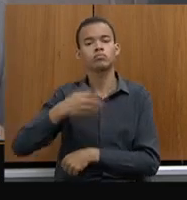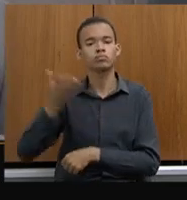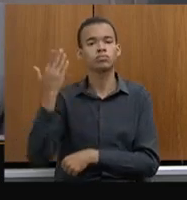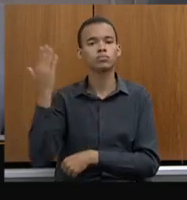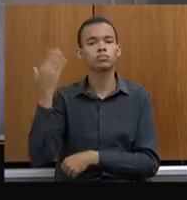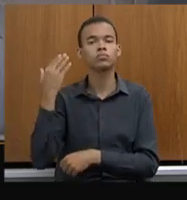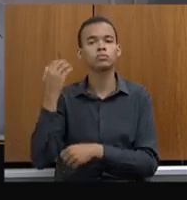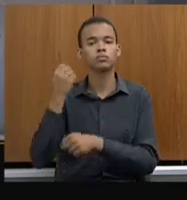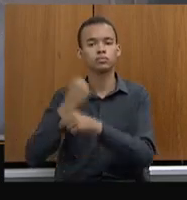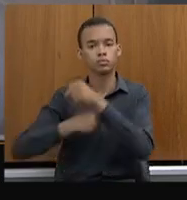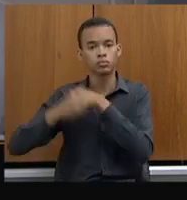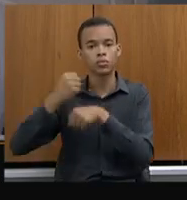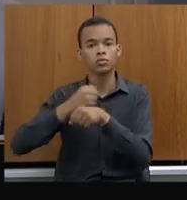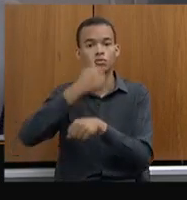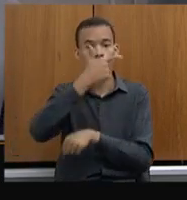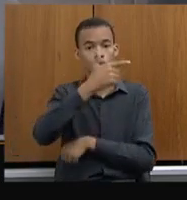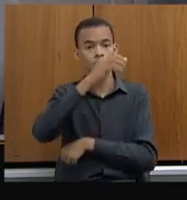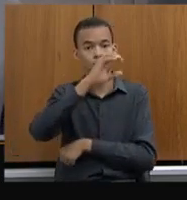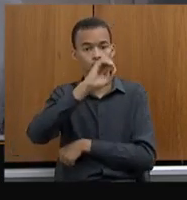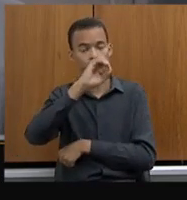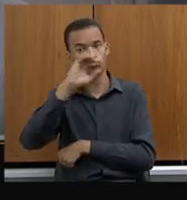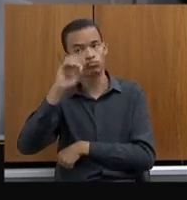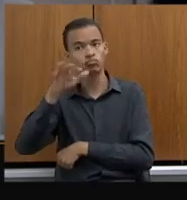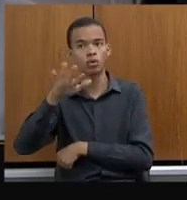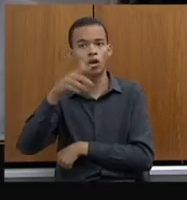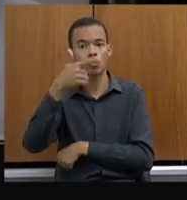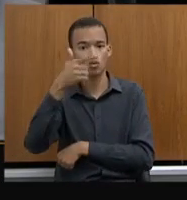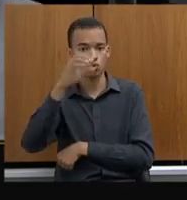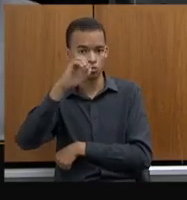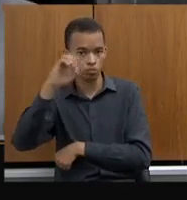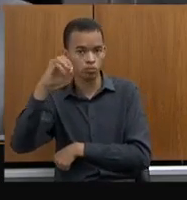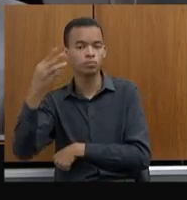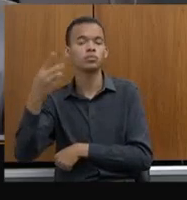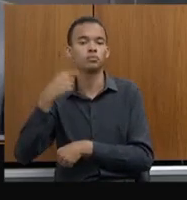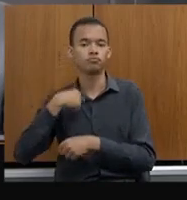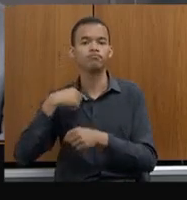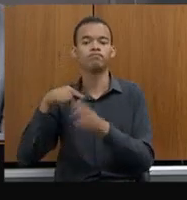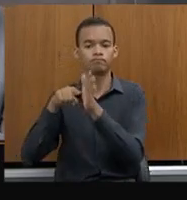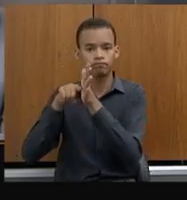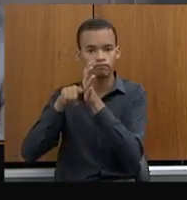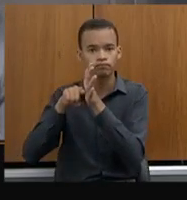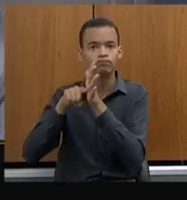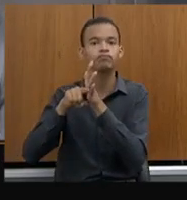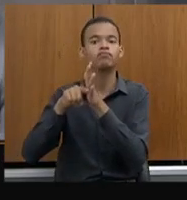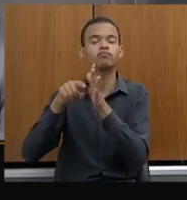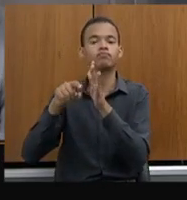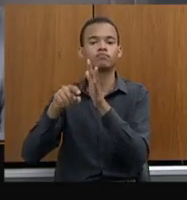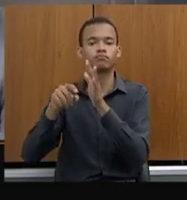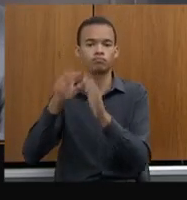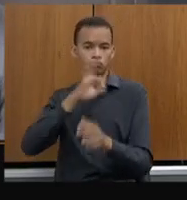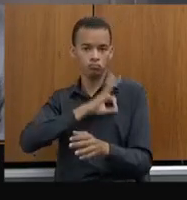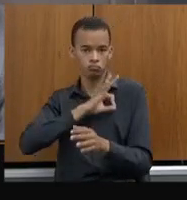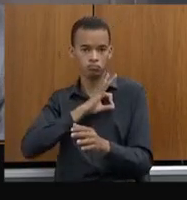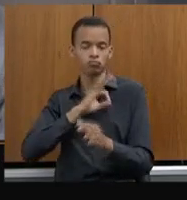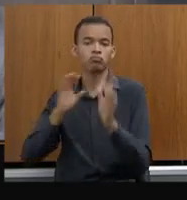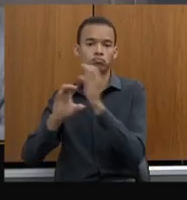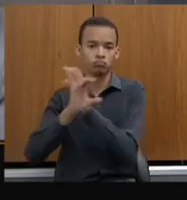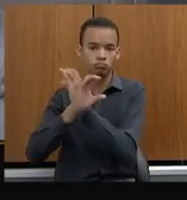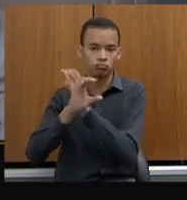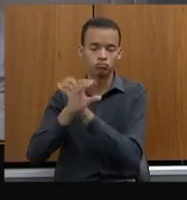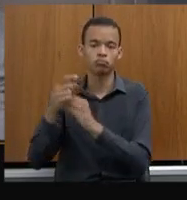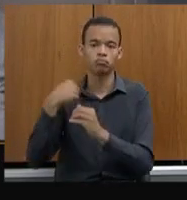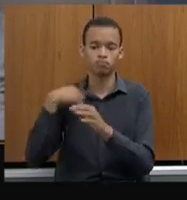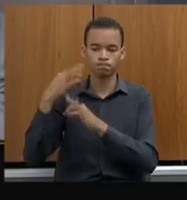acompanhei um projeto de modernização da nossa identificação civil e criminal, isso não foi viabilizado, 20 anos de espera